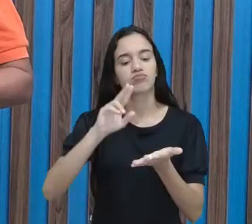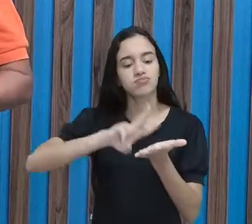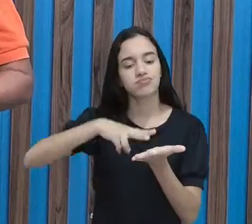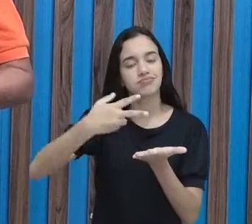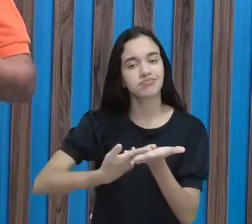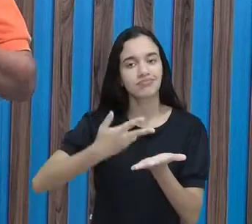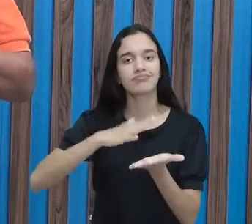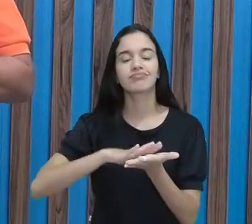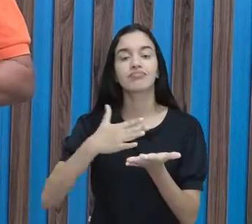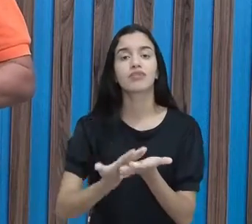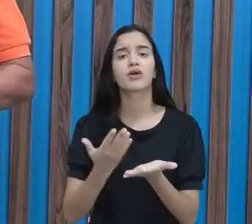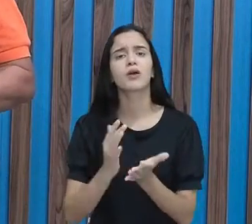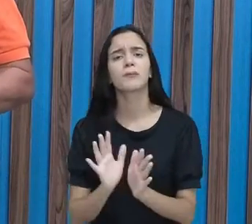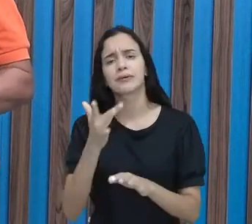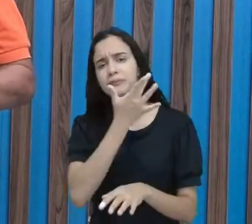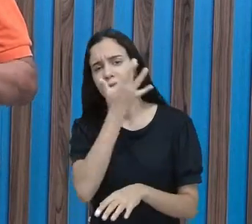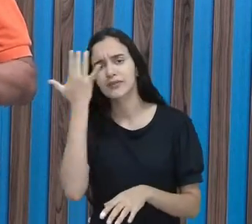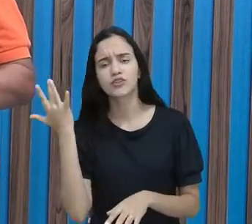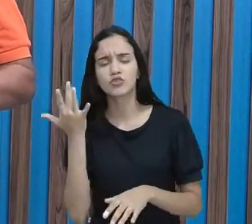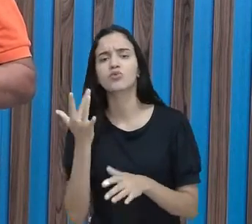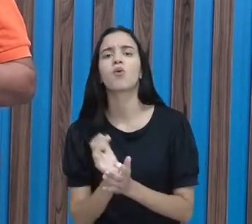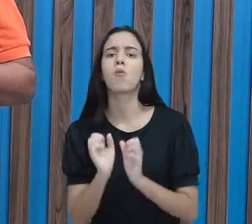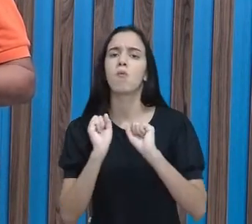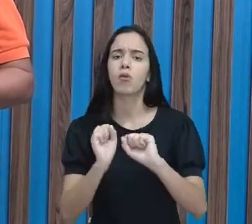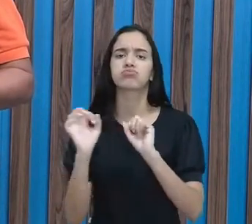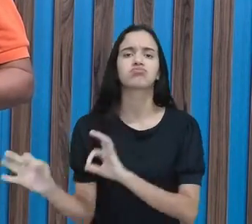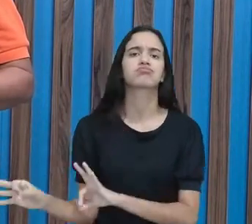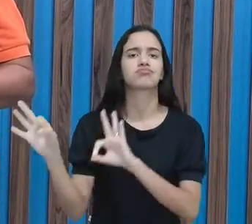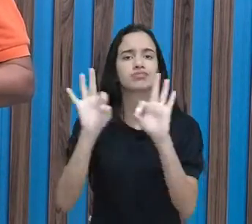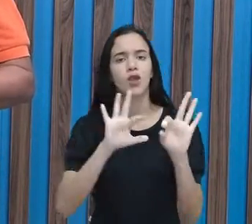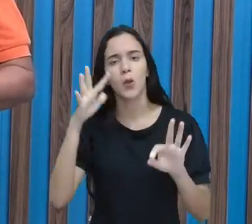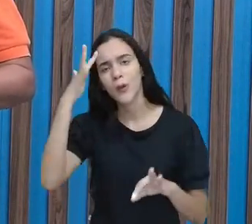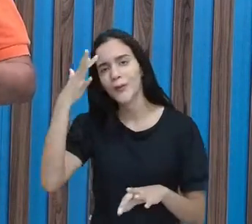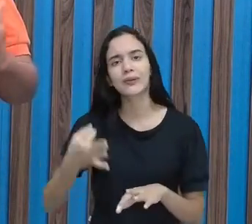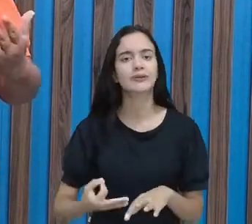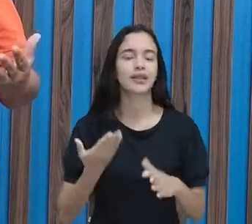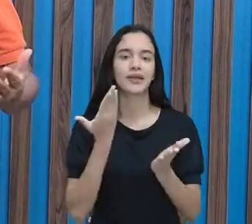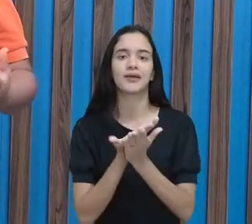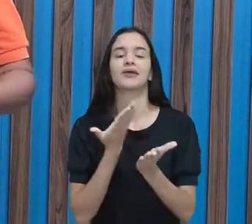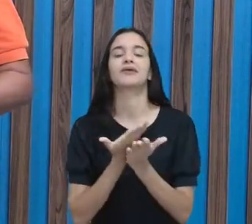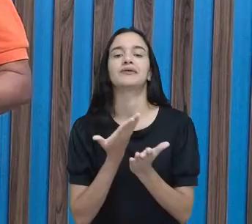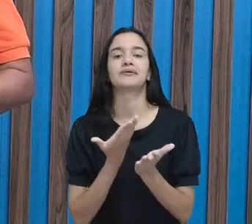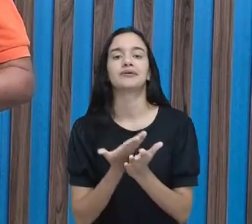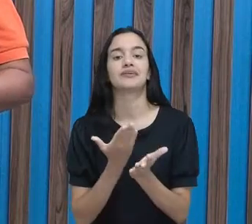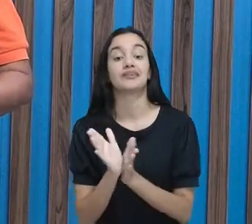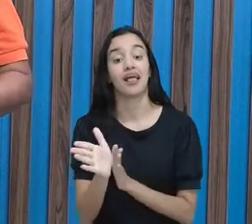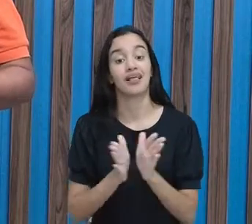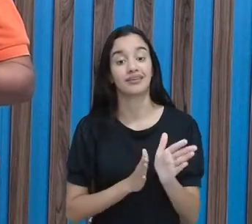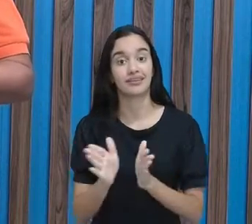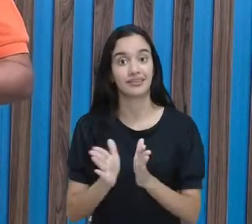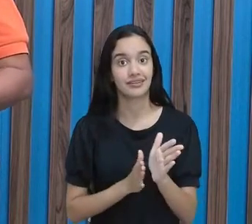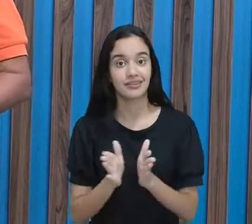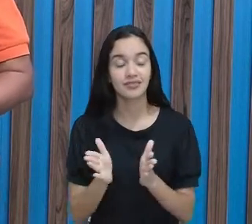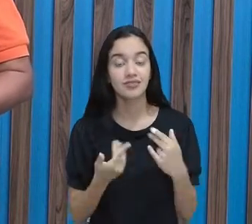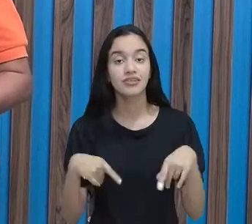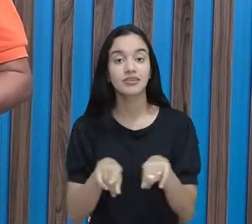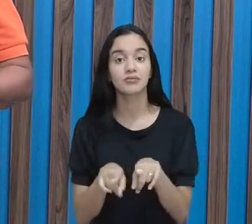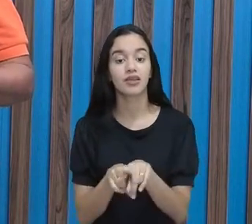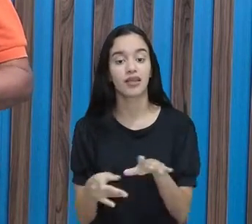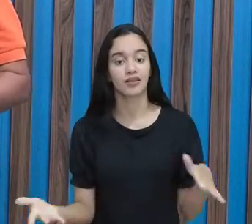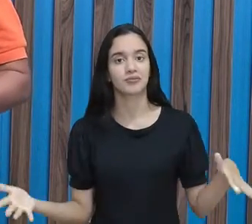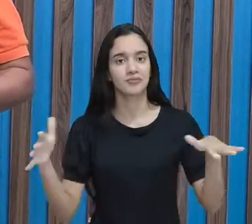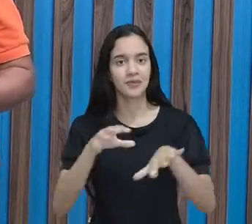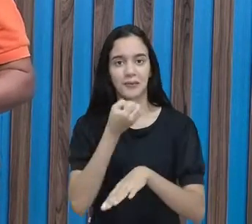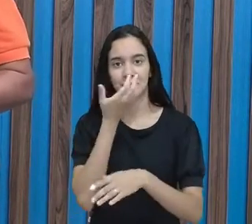tradução para que mais pessoas possam compreender a aula, né? Ela se tornar mais acessível e inclusiva.